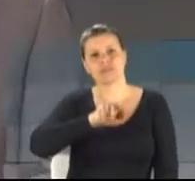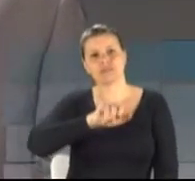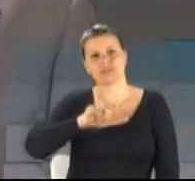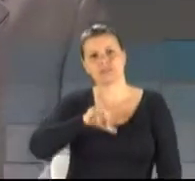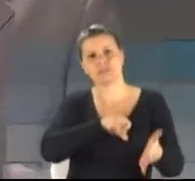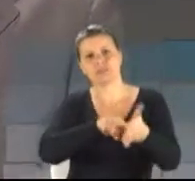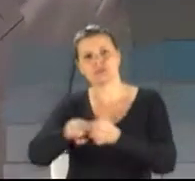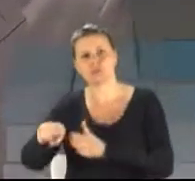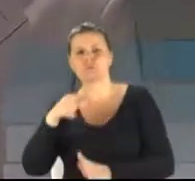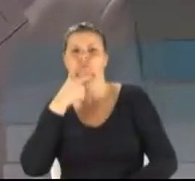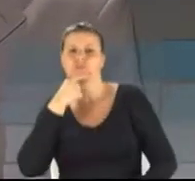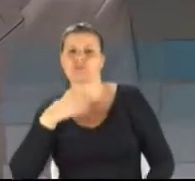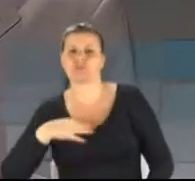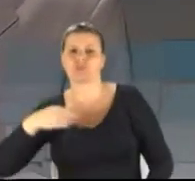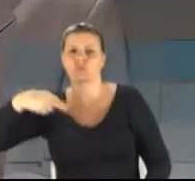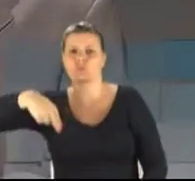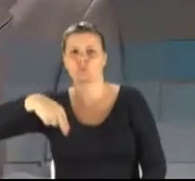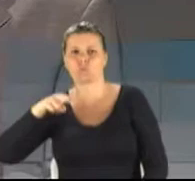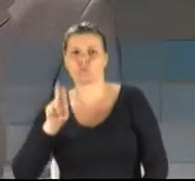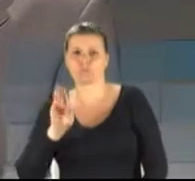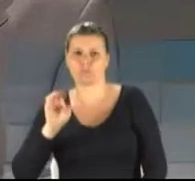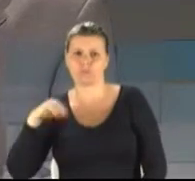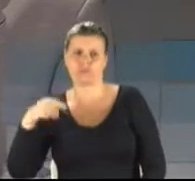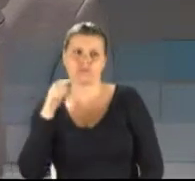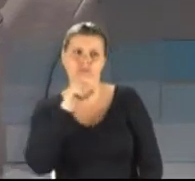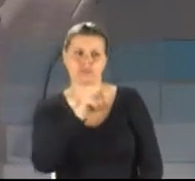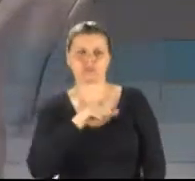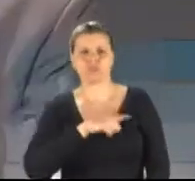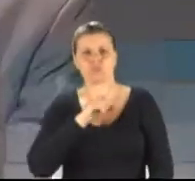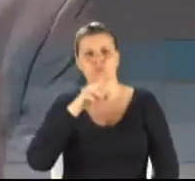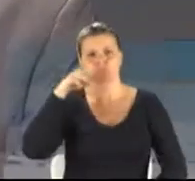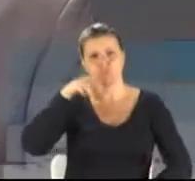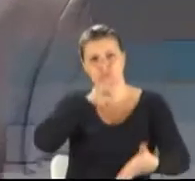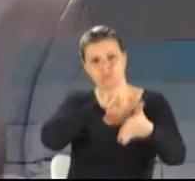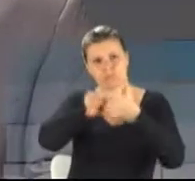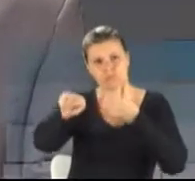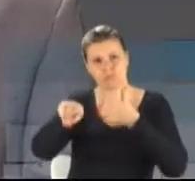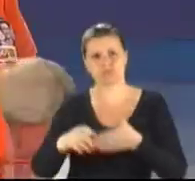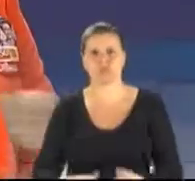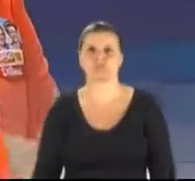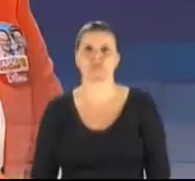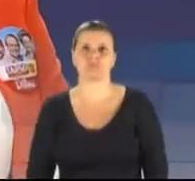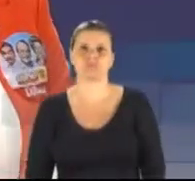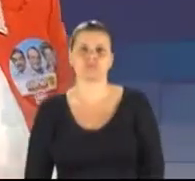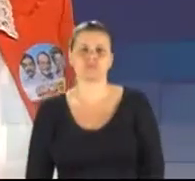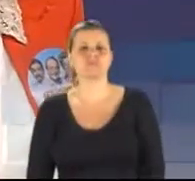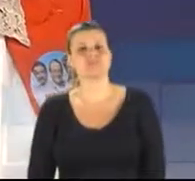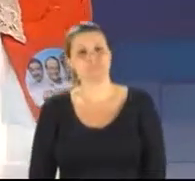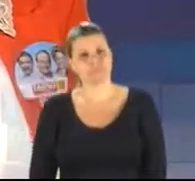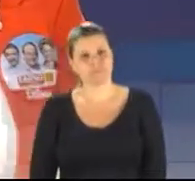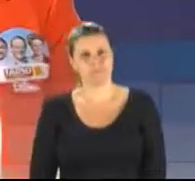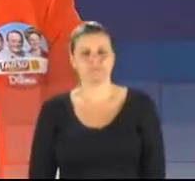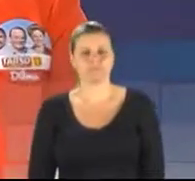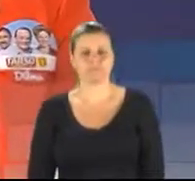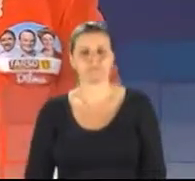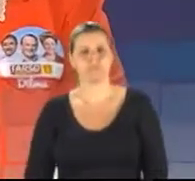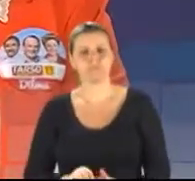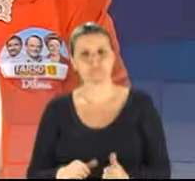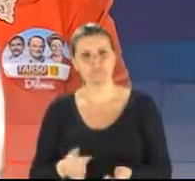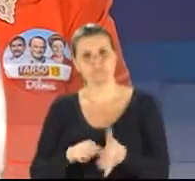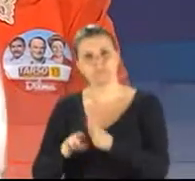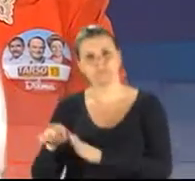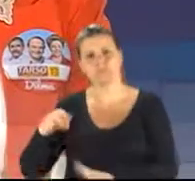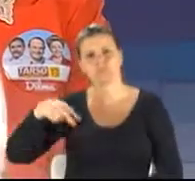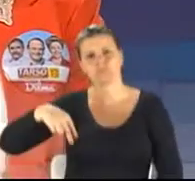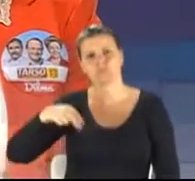Nubem Medeiros pelas regras do debate. Candidato, um minuto para o tema. Um minuto para a sua pergunta. Pois não. Nubem, eu